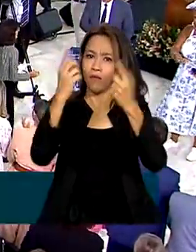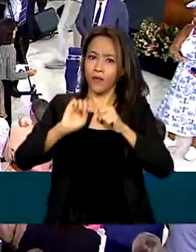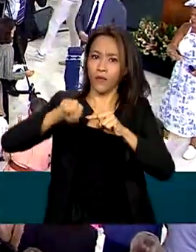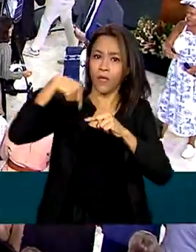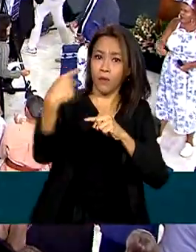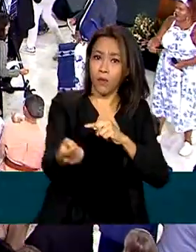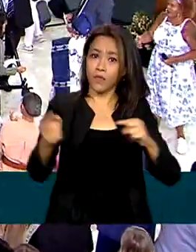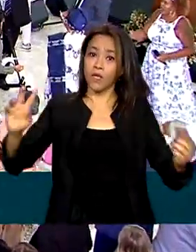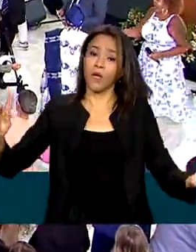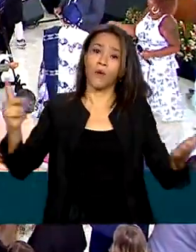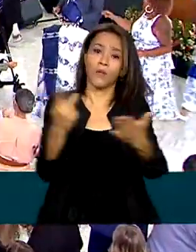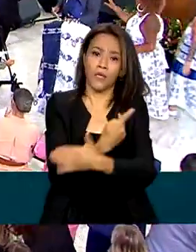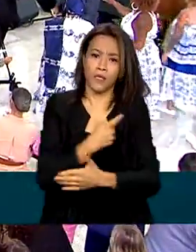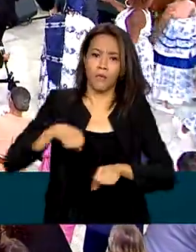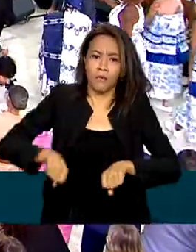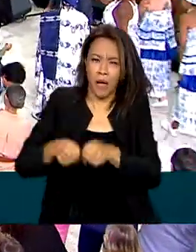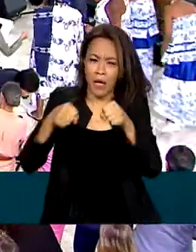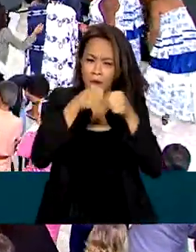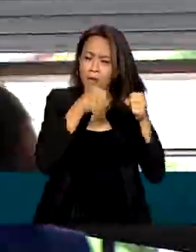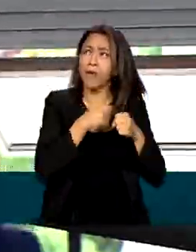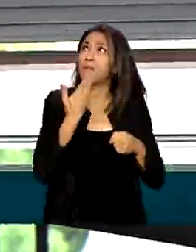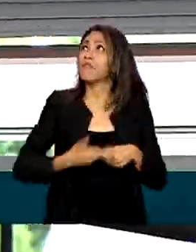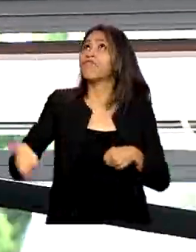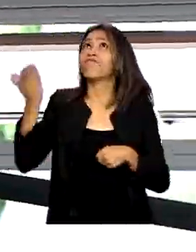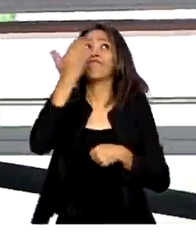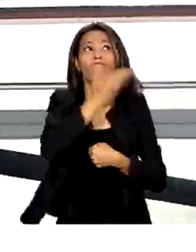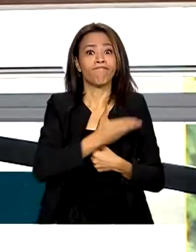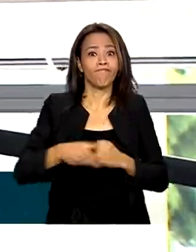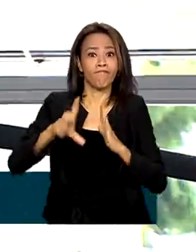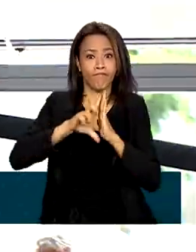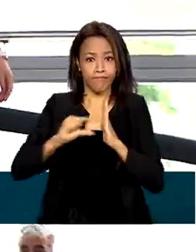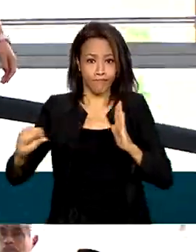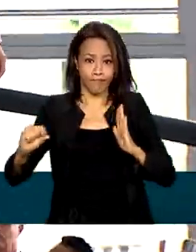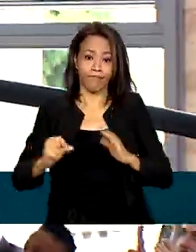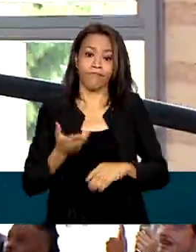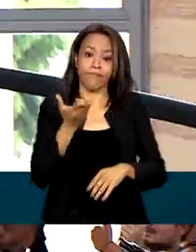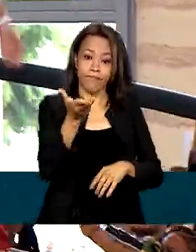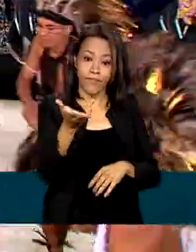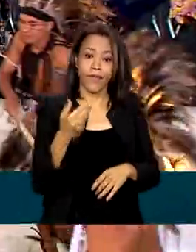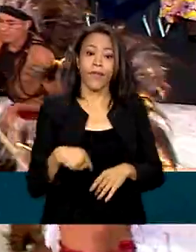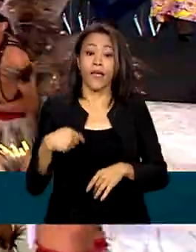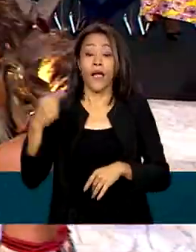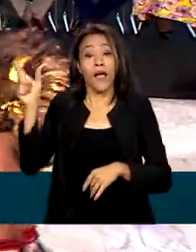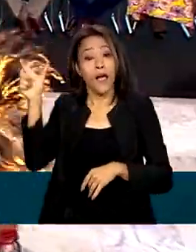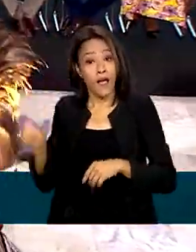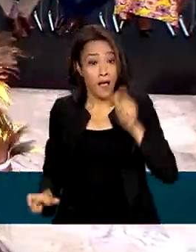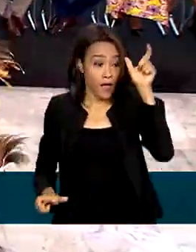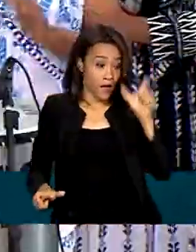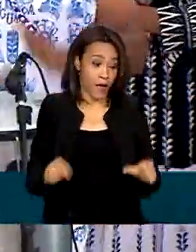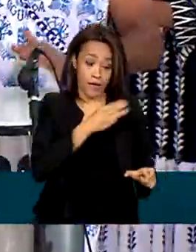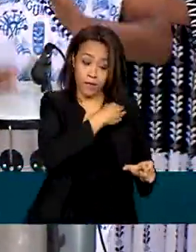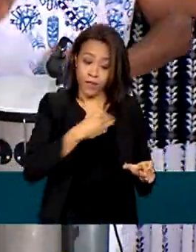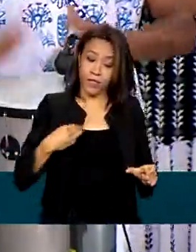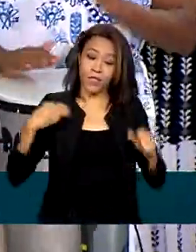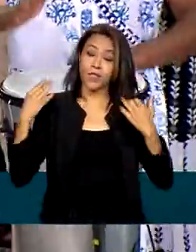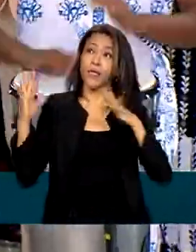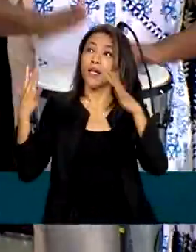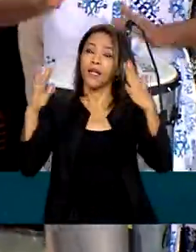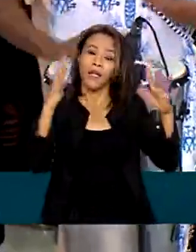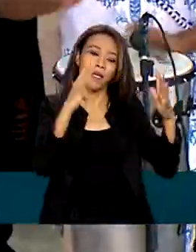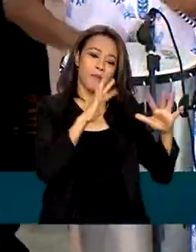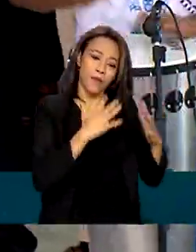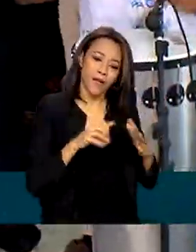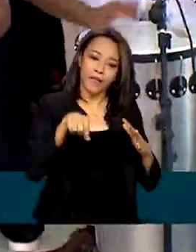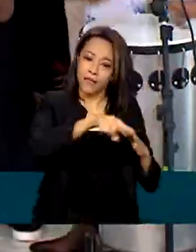os ataques que destruíram parte do prédio. As ministras foram recebidas com uma celebração indígena e também com o